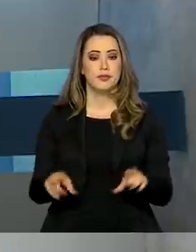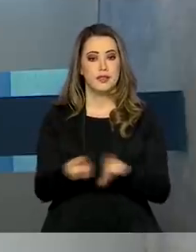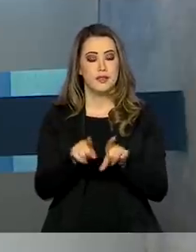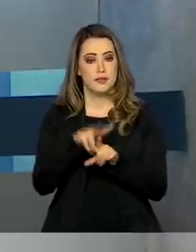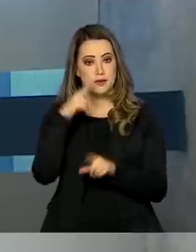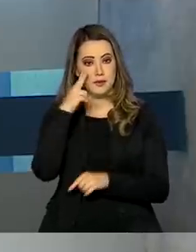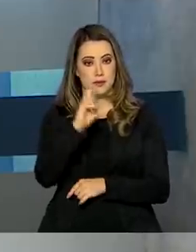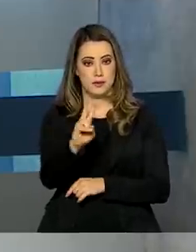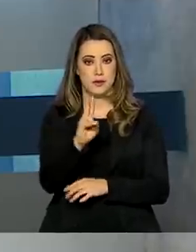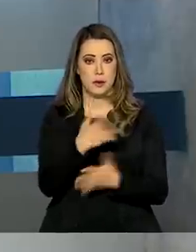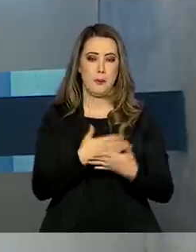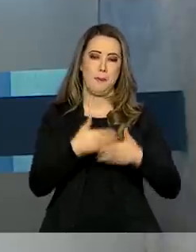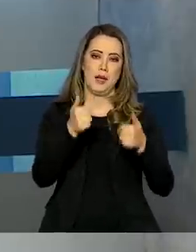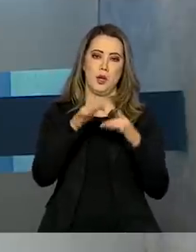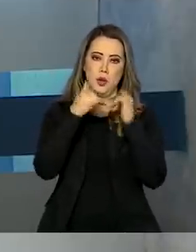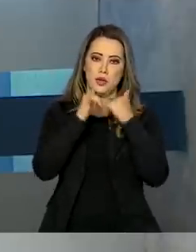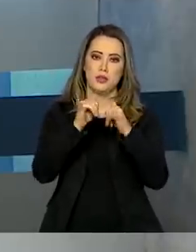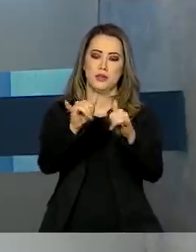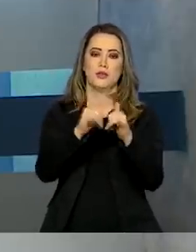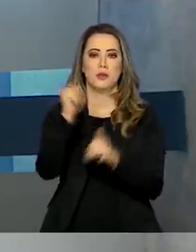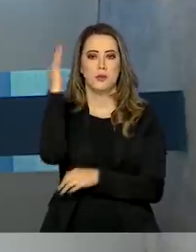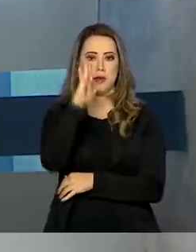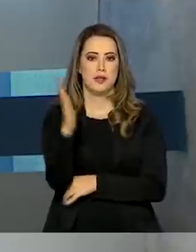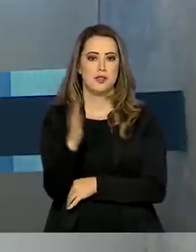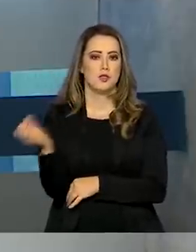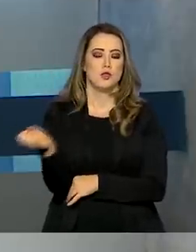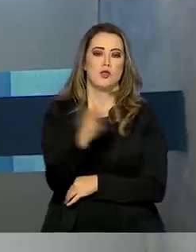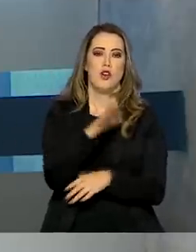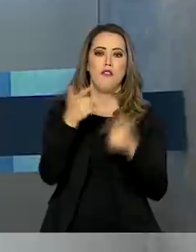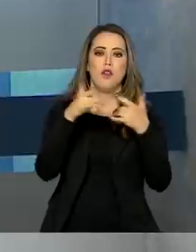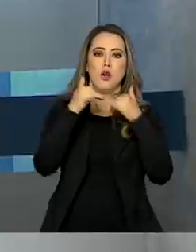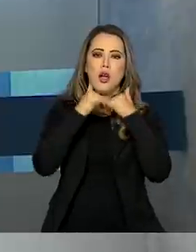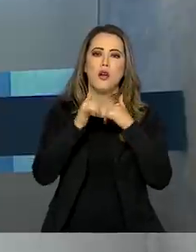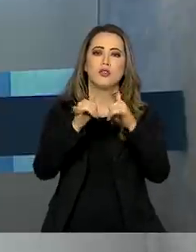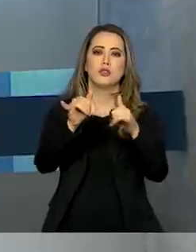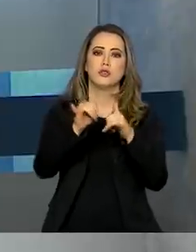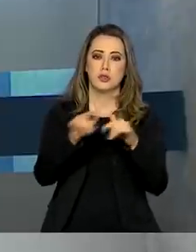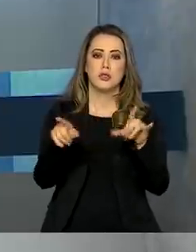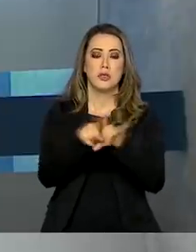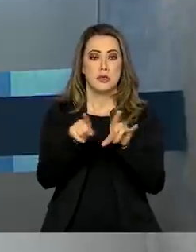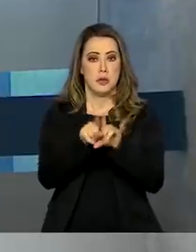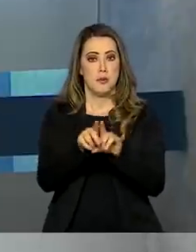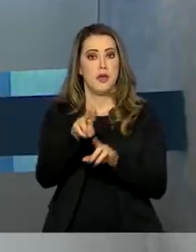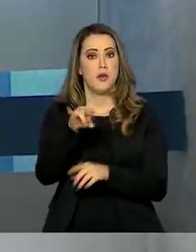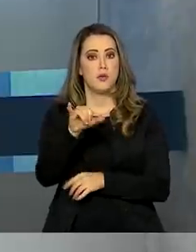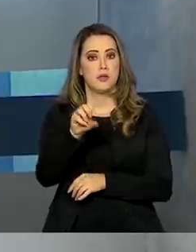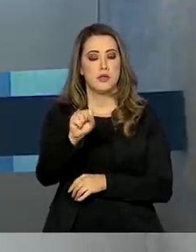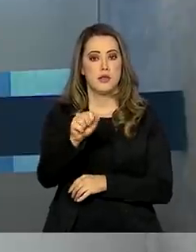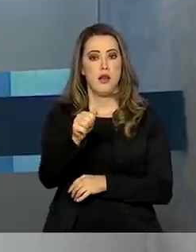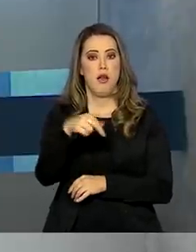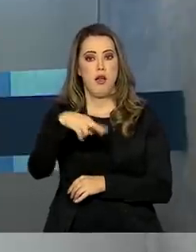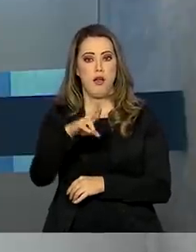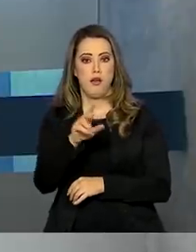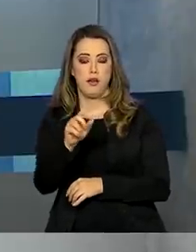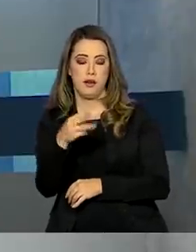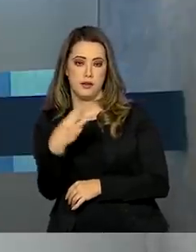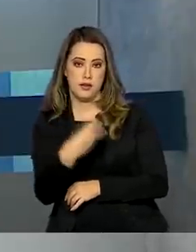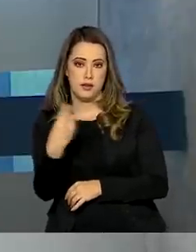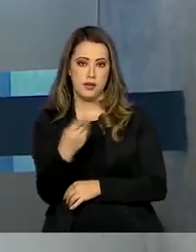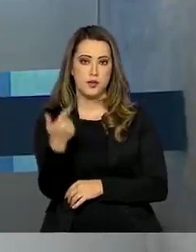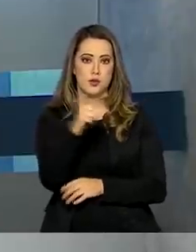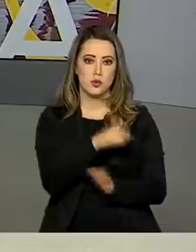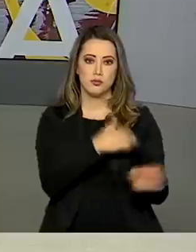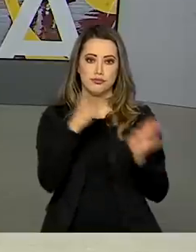...também reforço na energia. Brasil ganha novas linhas de transmissão e a usina de Angra 3 tem mais uma etapa